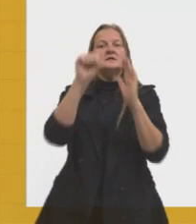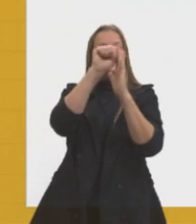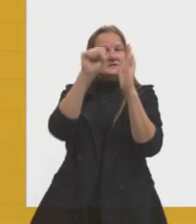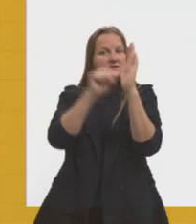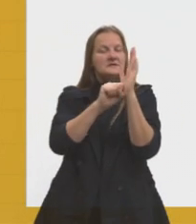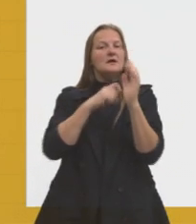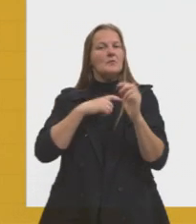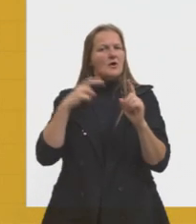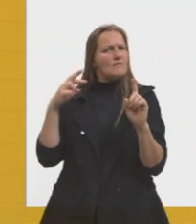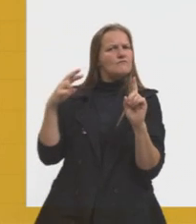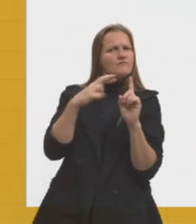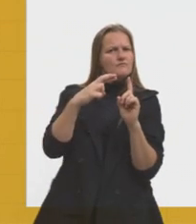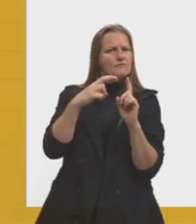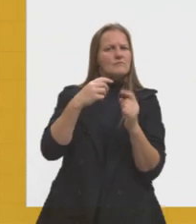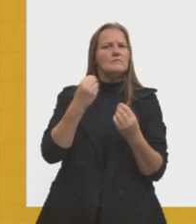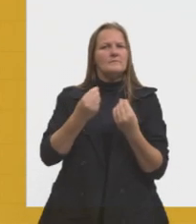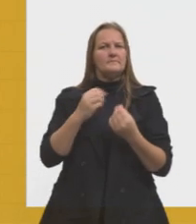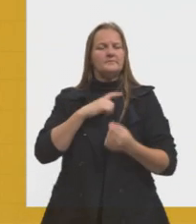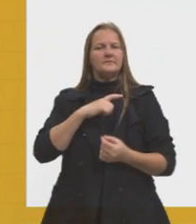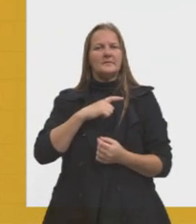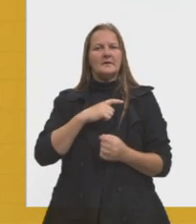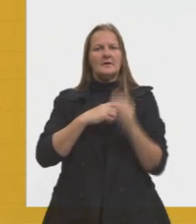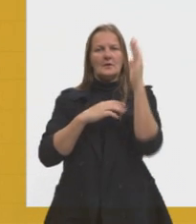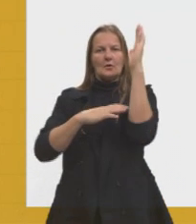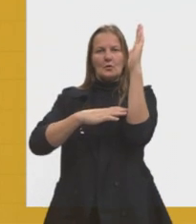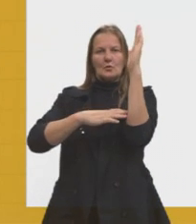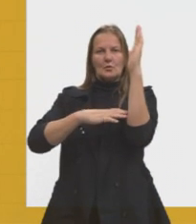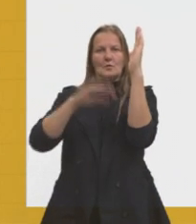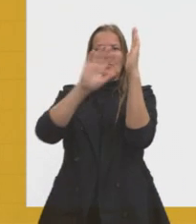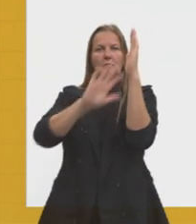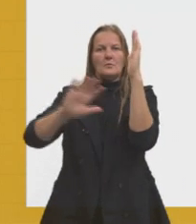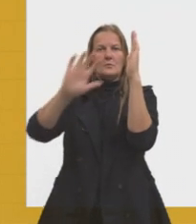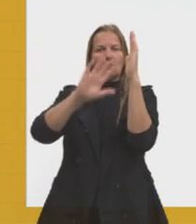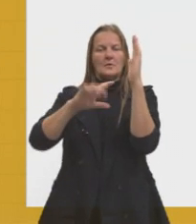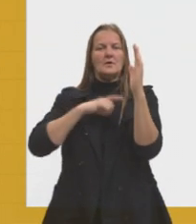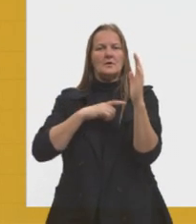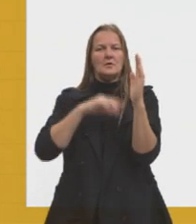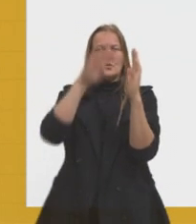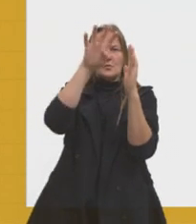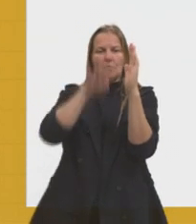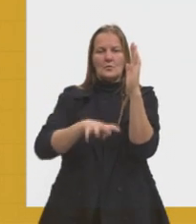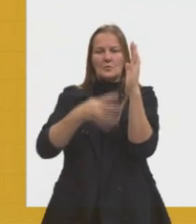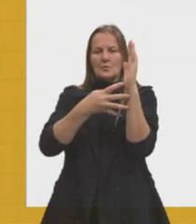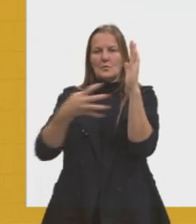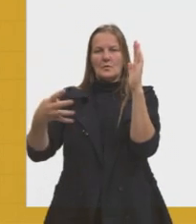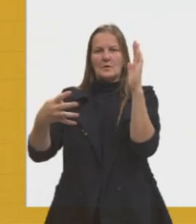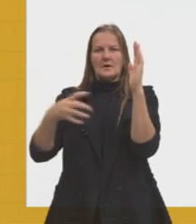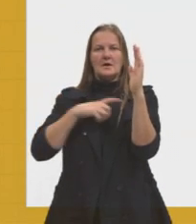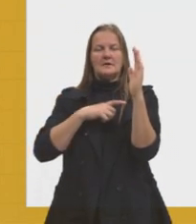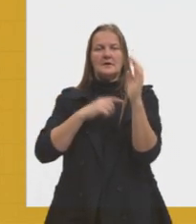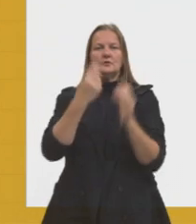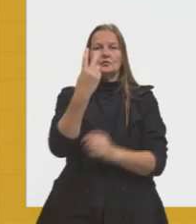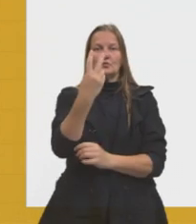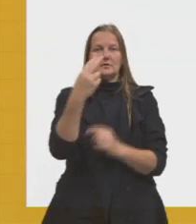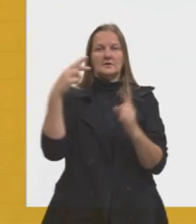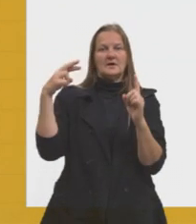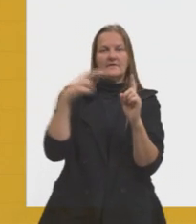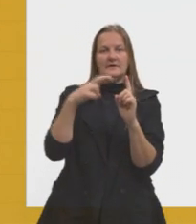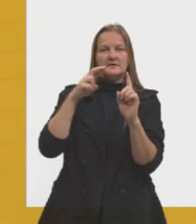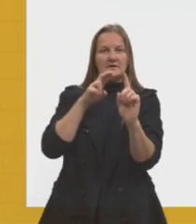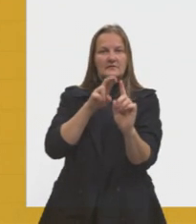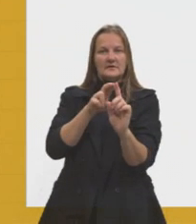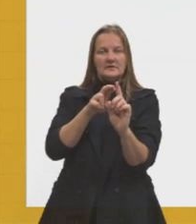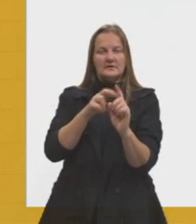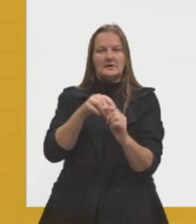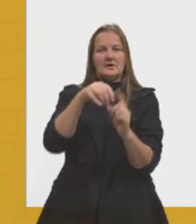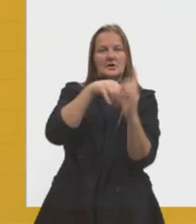referência. Então, o plano cartesiano é um par ordenado, então, onde eu tenho duas referências, X e